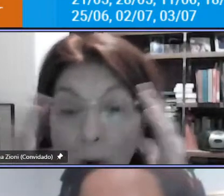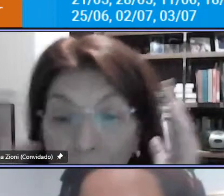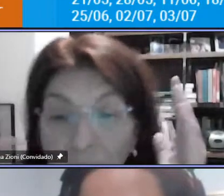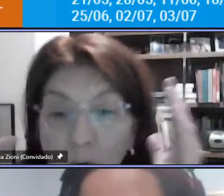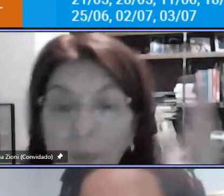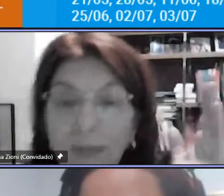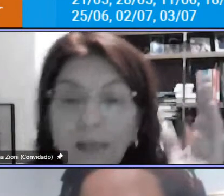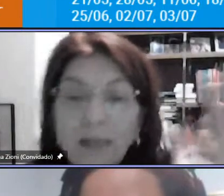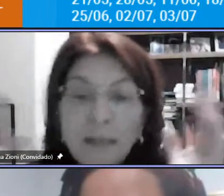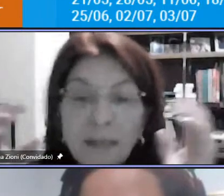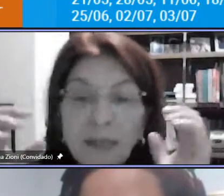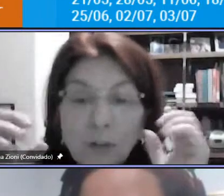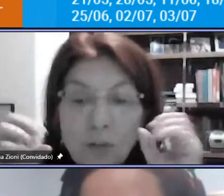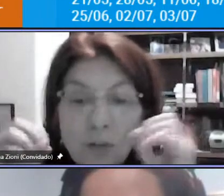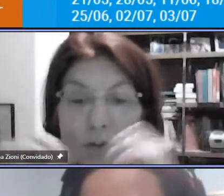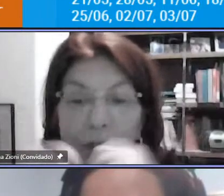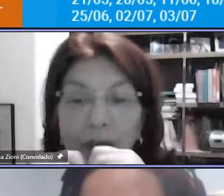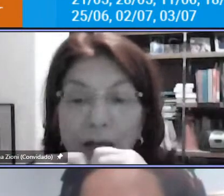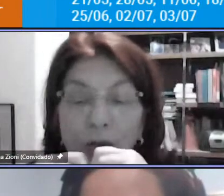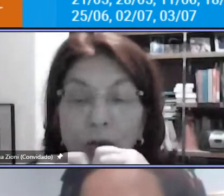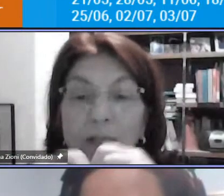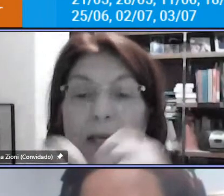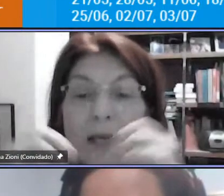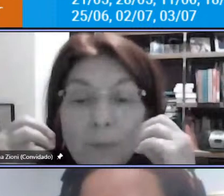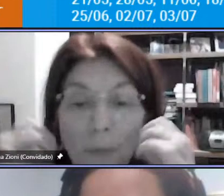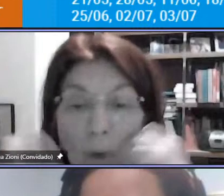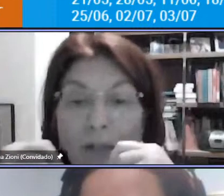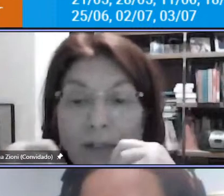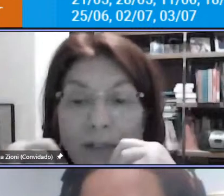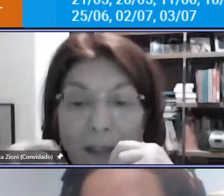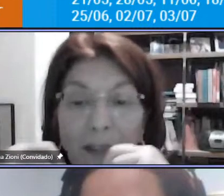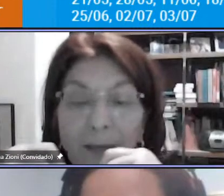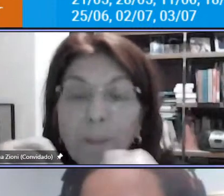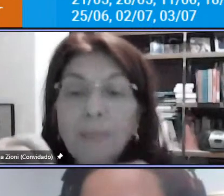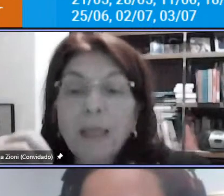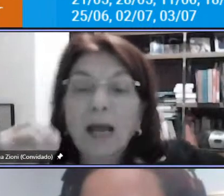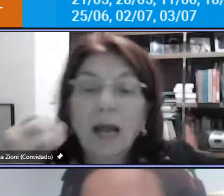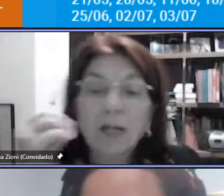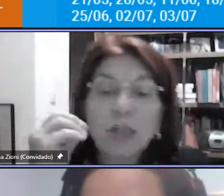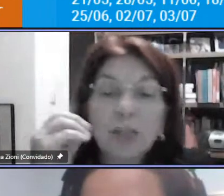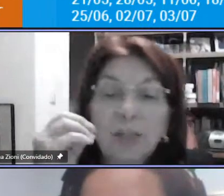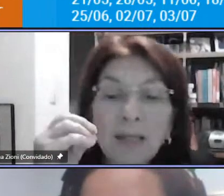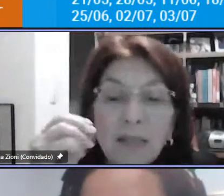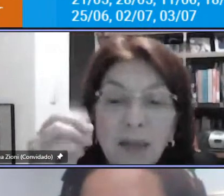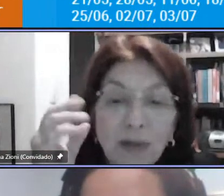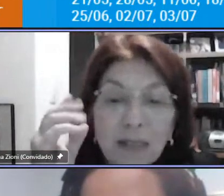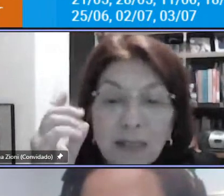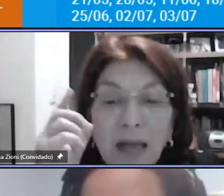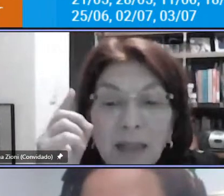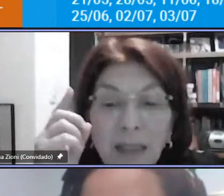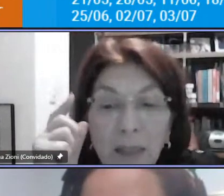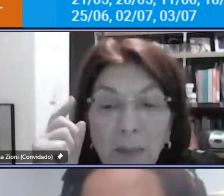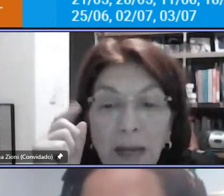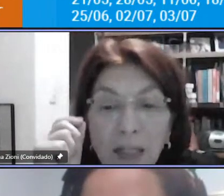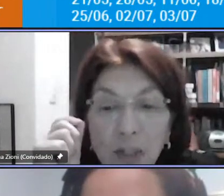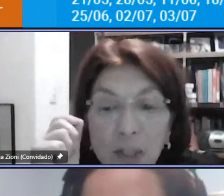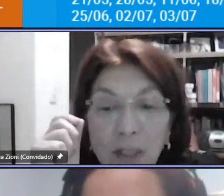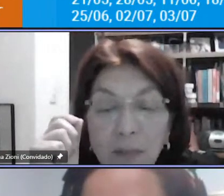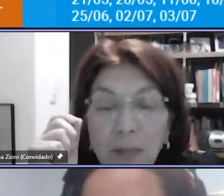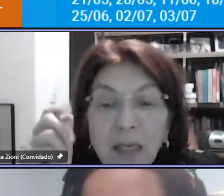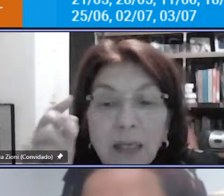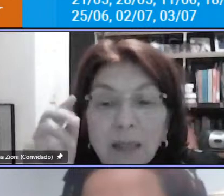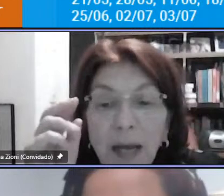qualquer uma dessas considerações mostra que a gente tem que se afastar daquele